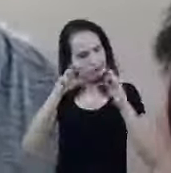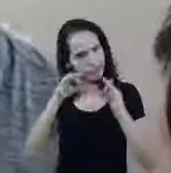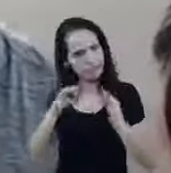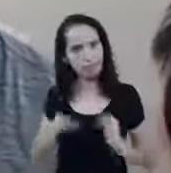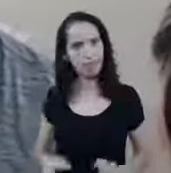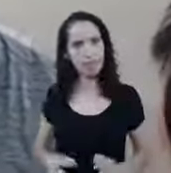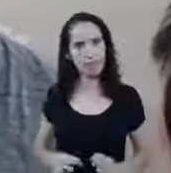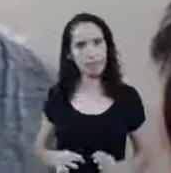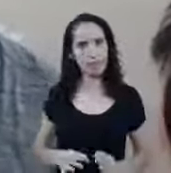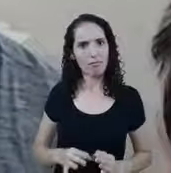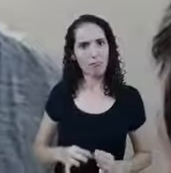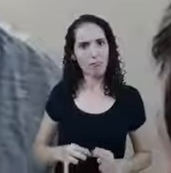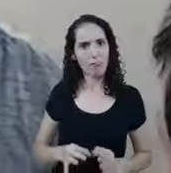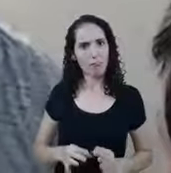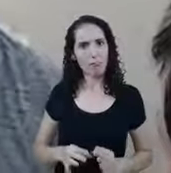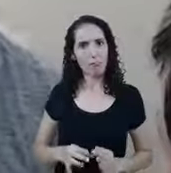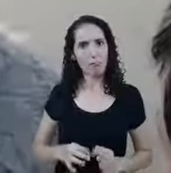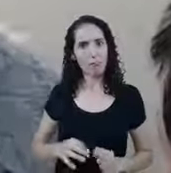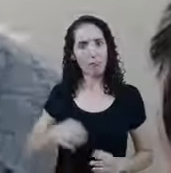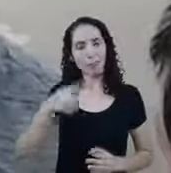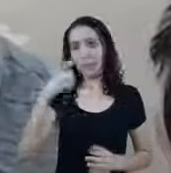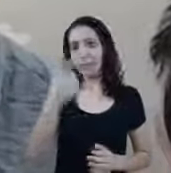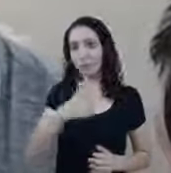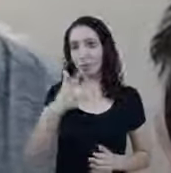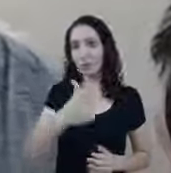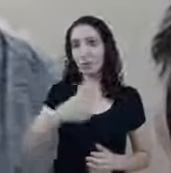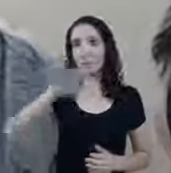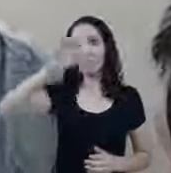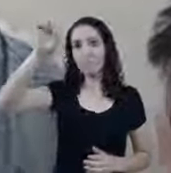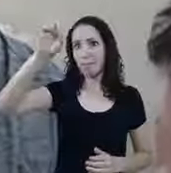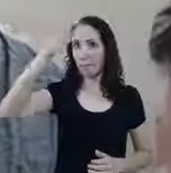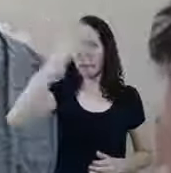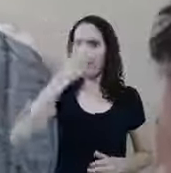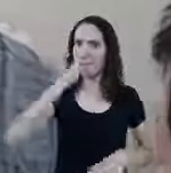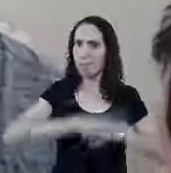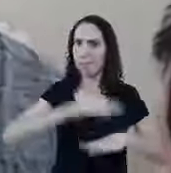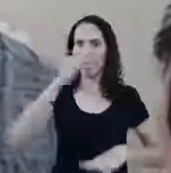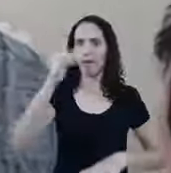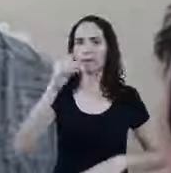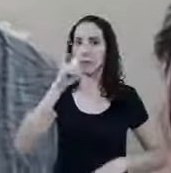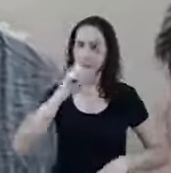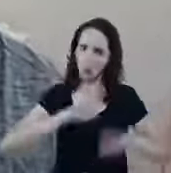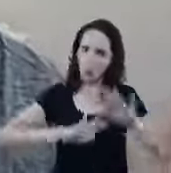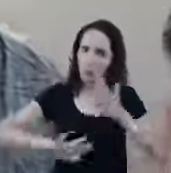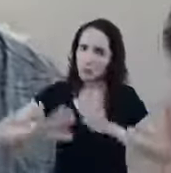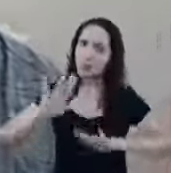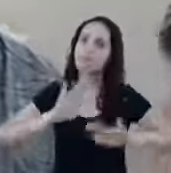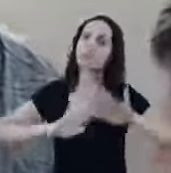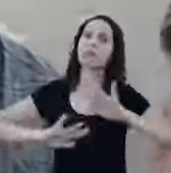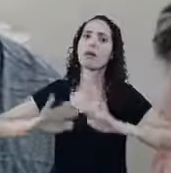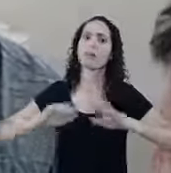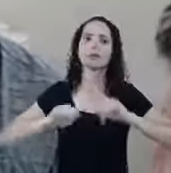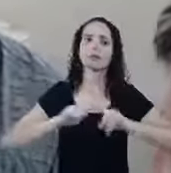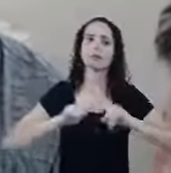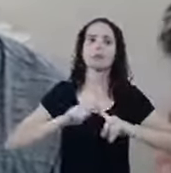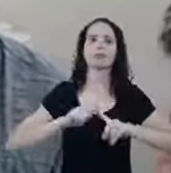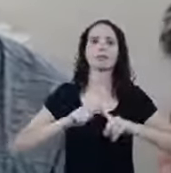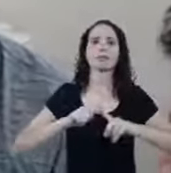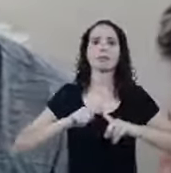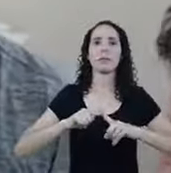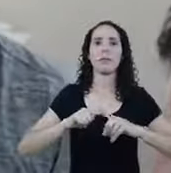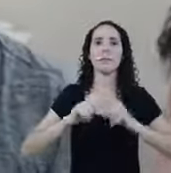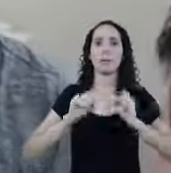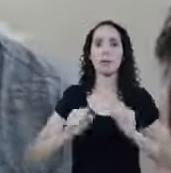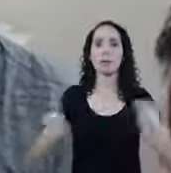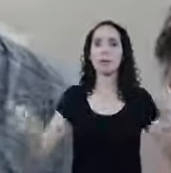Para que não Le encorra juízo pior Nós já estamos Debaixo de um juízo Então não brinque não Porque as coisas Podem ser Muito